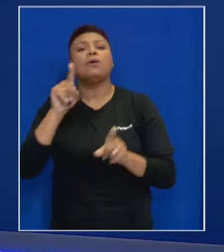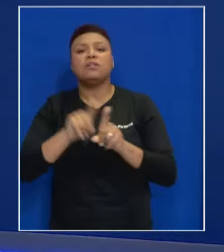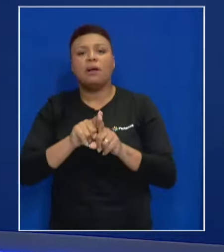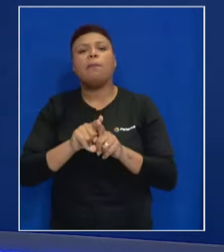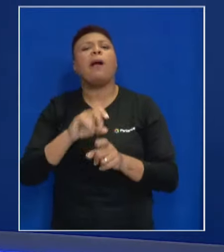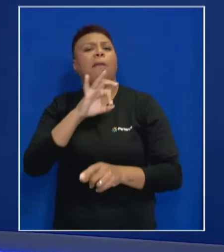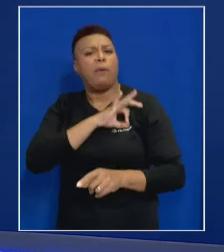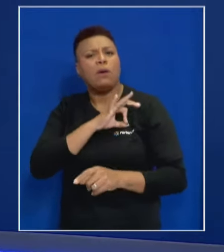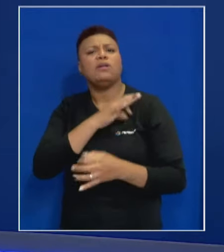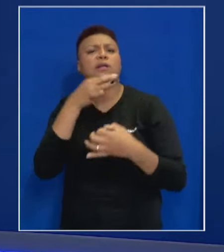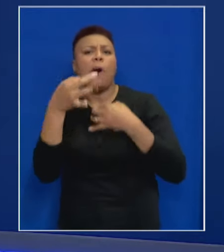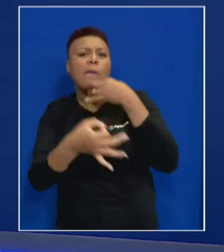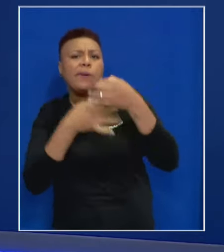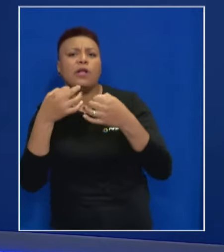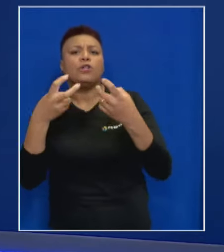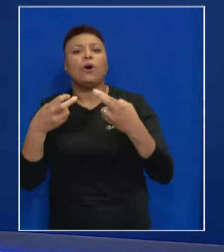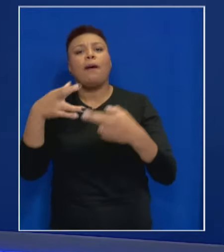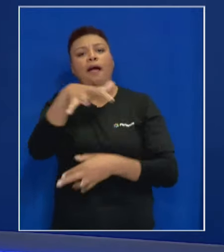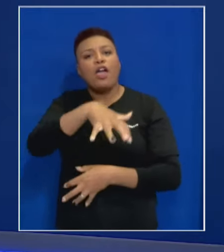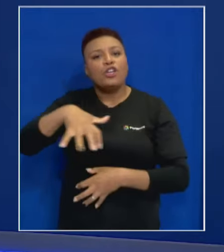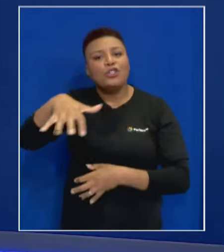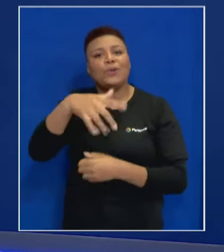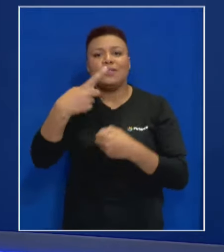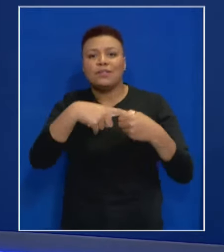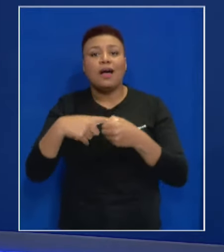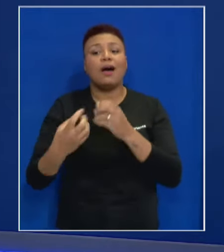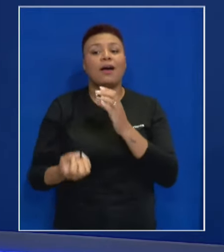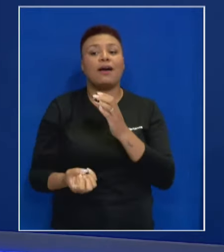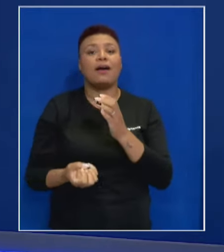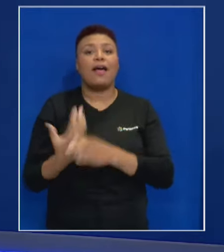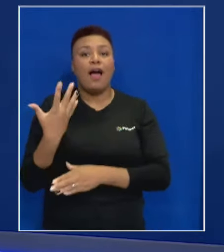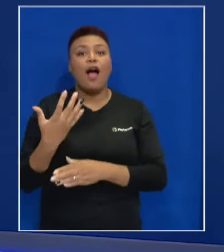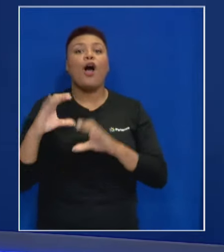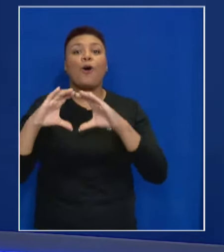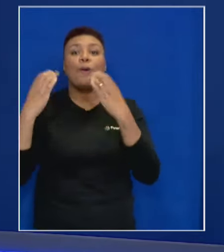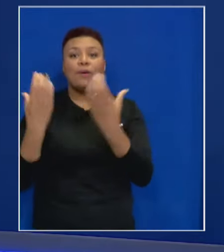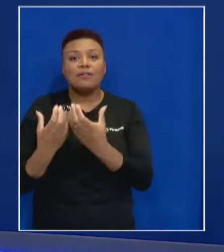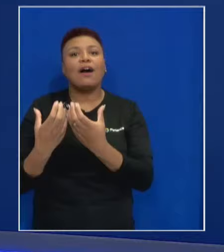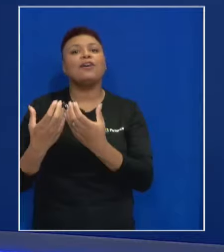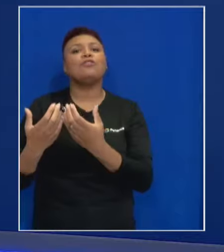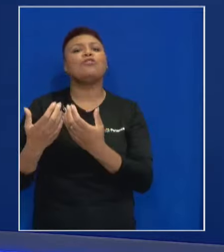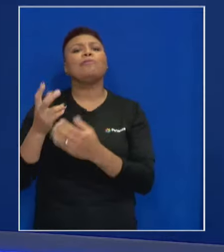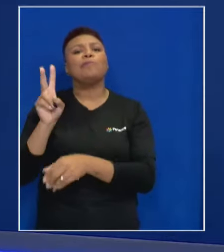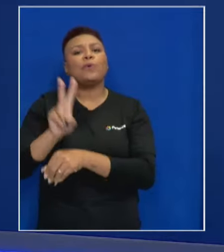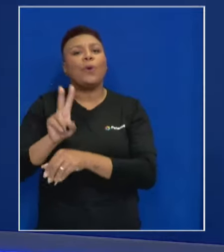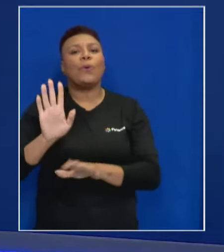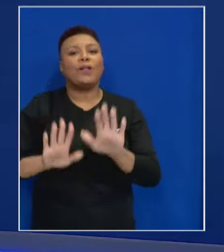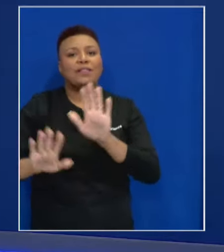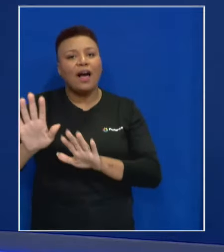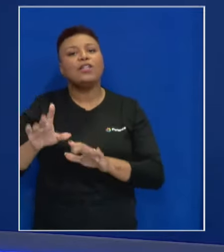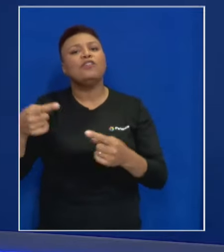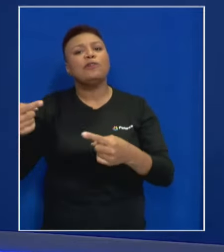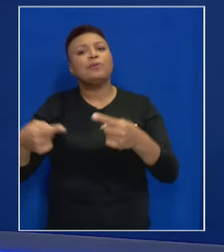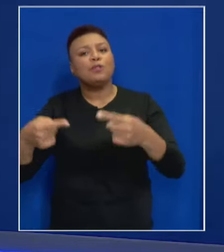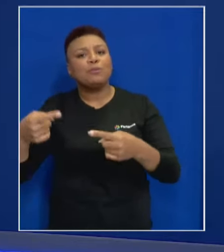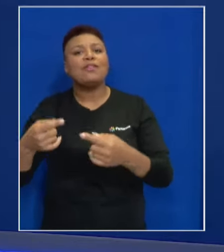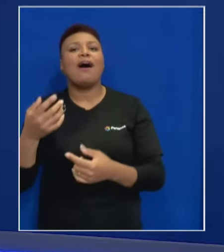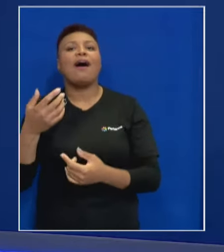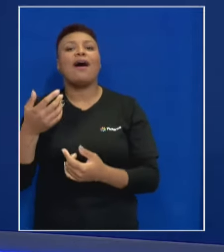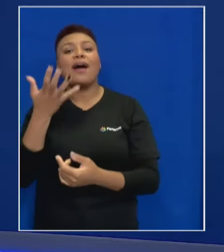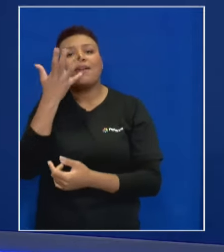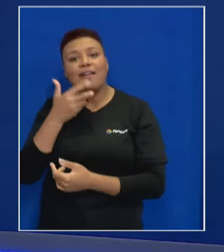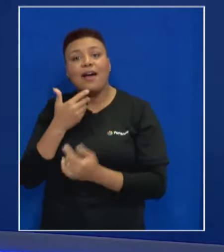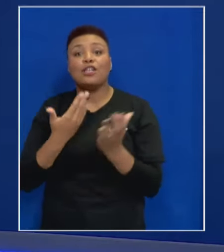opinando sobre as regiões da cidade e criar nas comunidades também a parte preventiva. Vamos disputar cada criança,